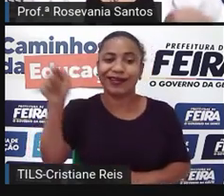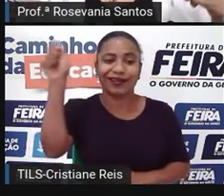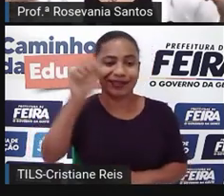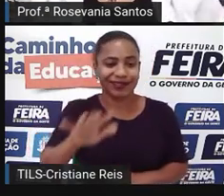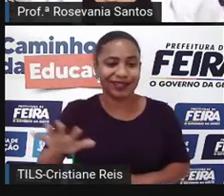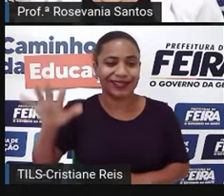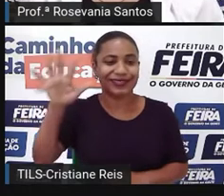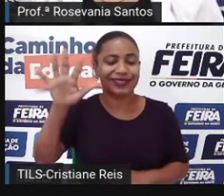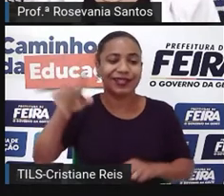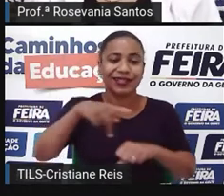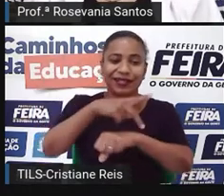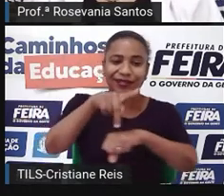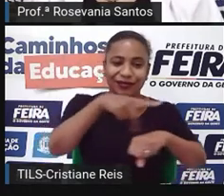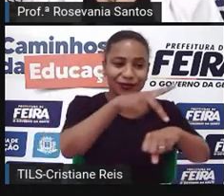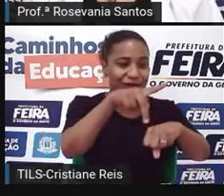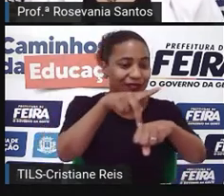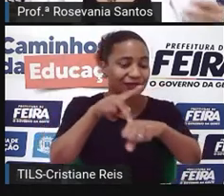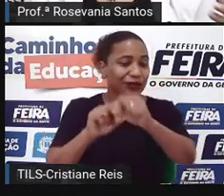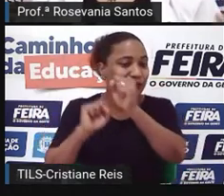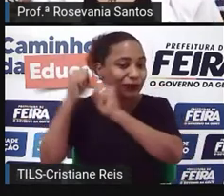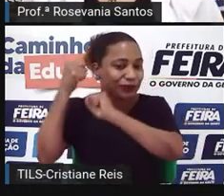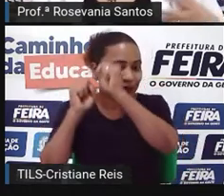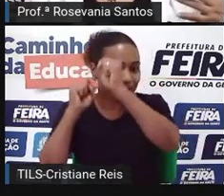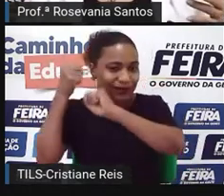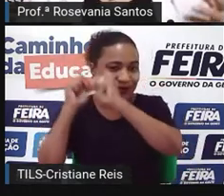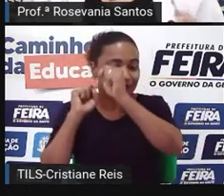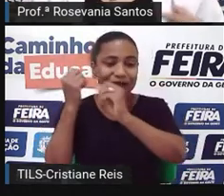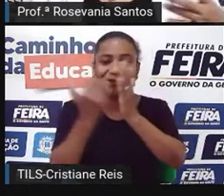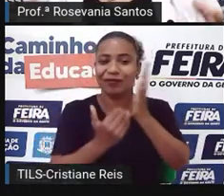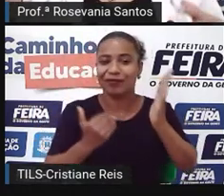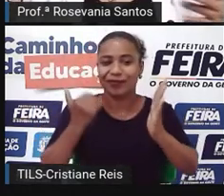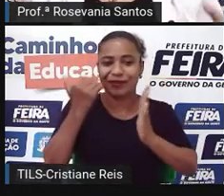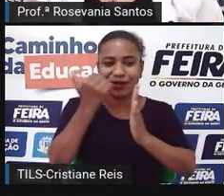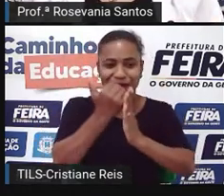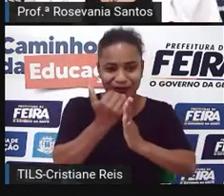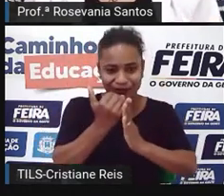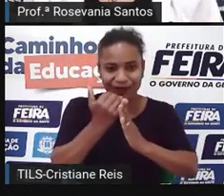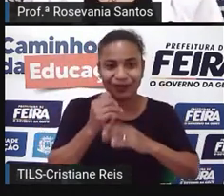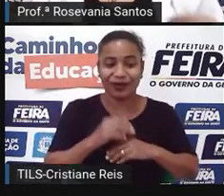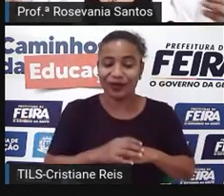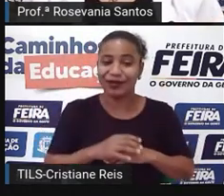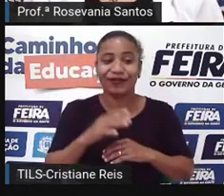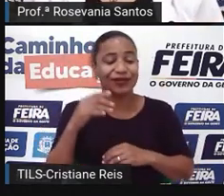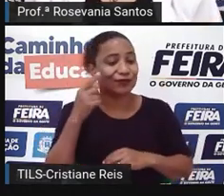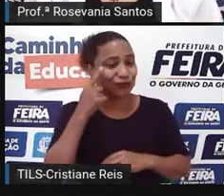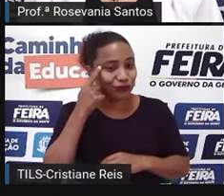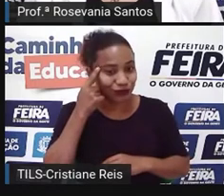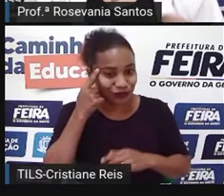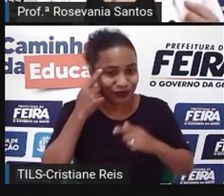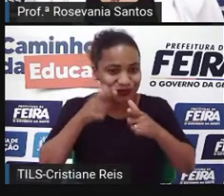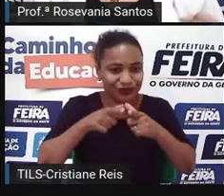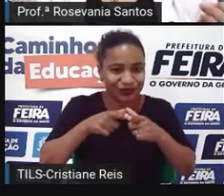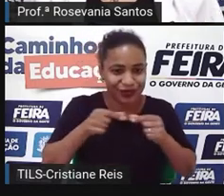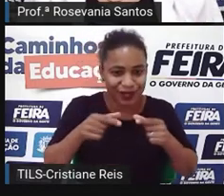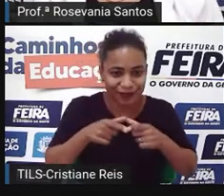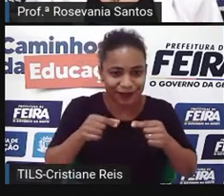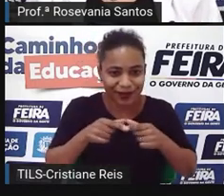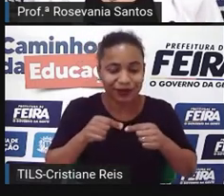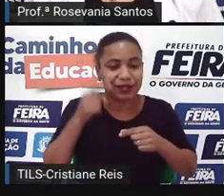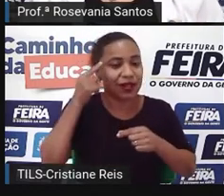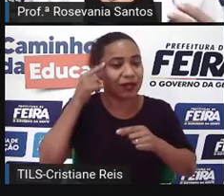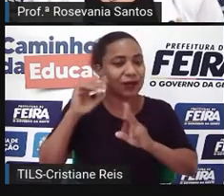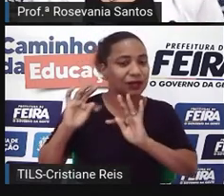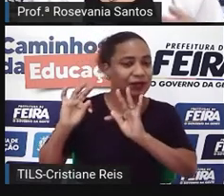países mais industrializados. Se você... Quase sempre quando você fala do Japão, você lembra de quê? de tecnologia.